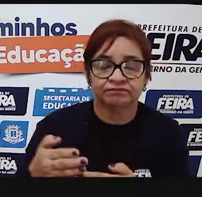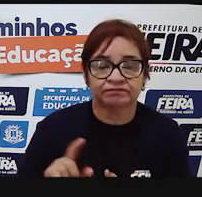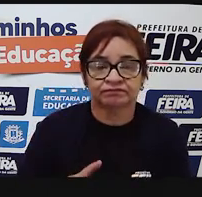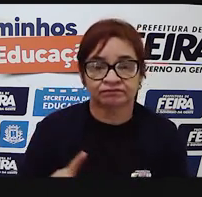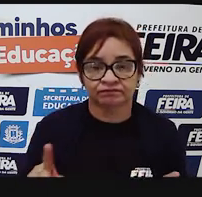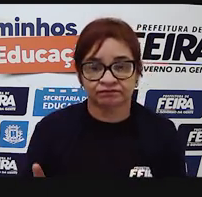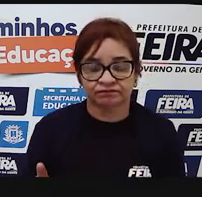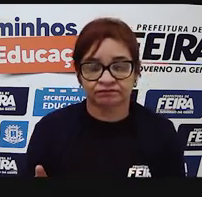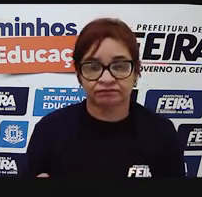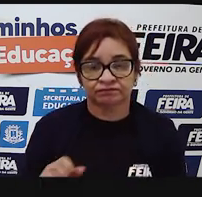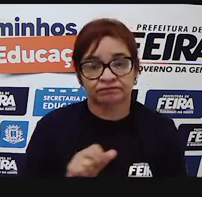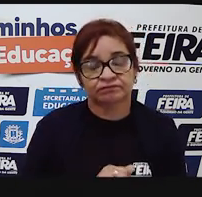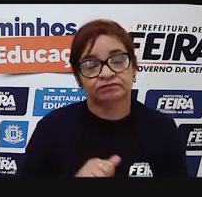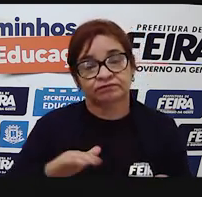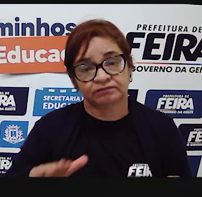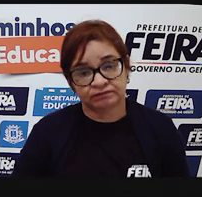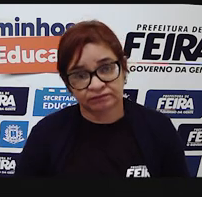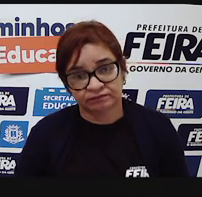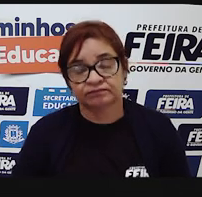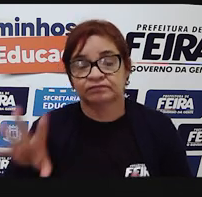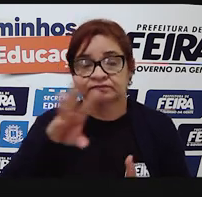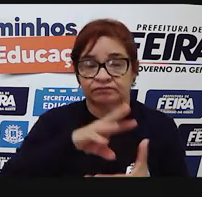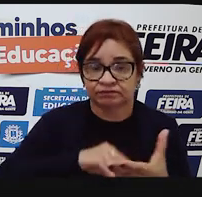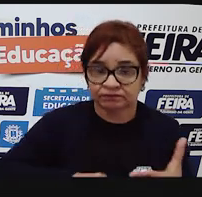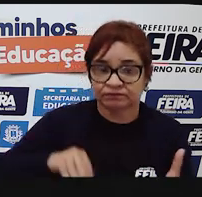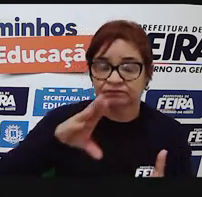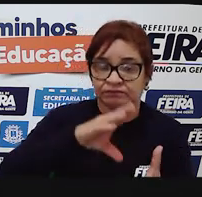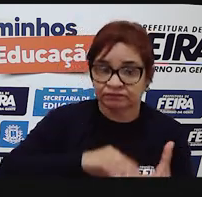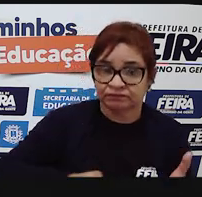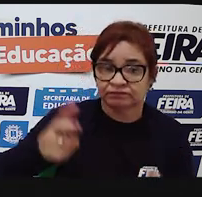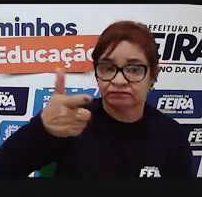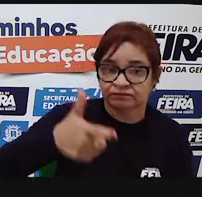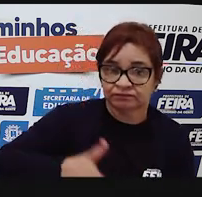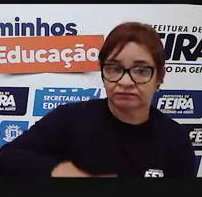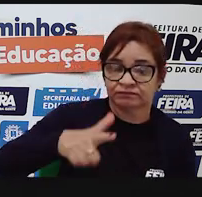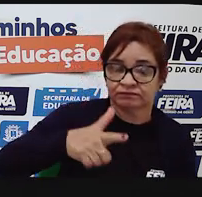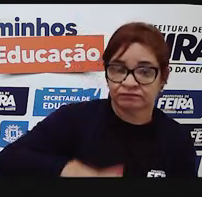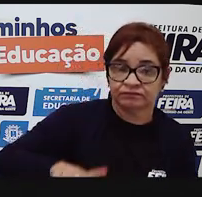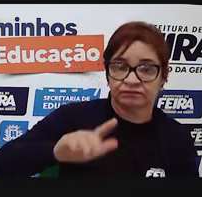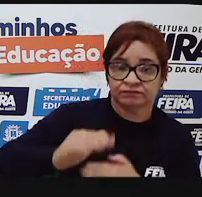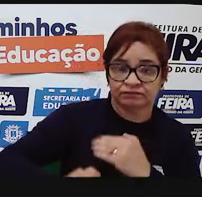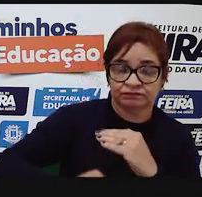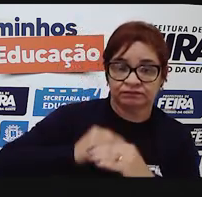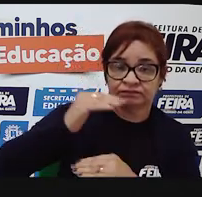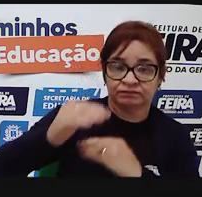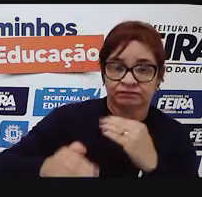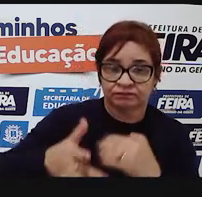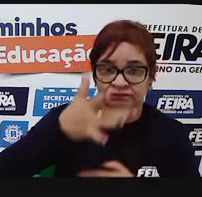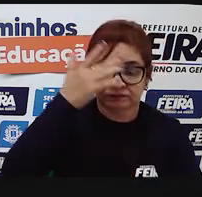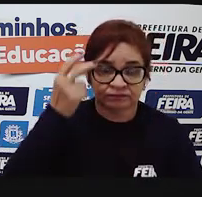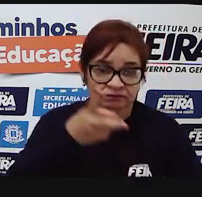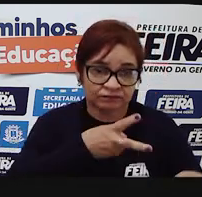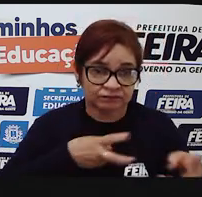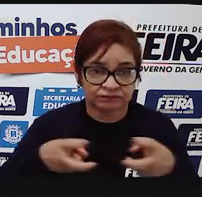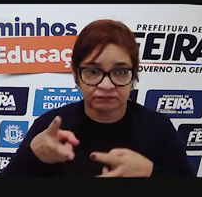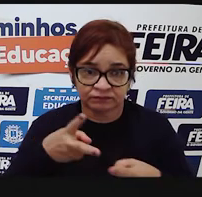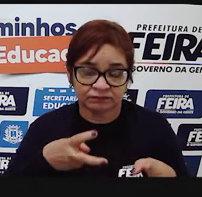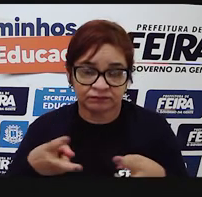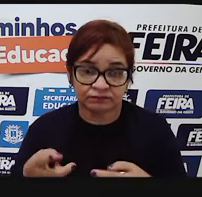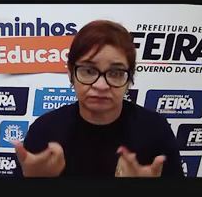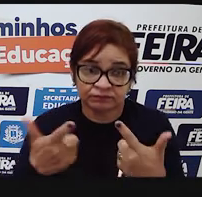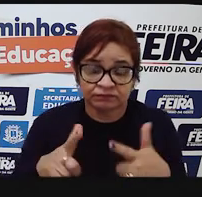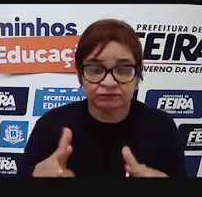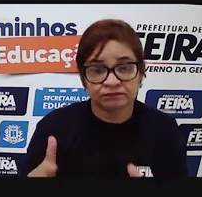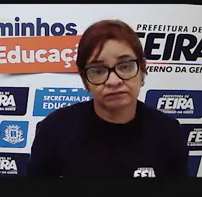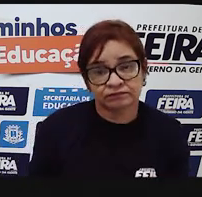meme. Essa é a maior característica do meme. É a replicação, é a multiplicação, não é? Ele viraliza. Então, se não